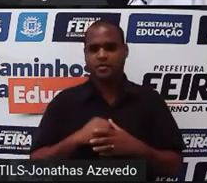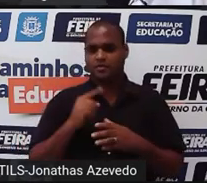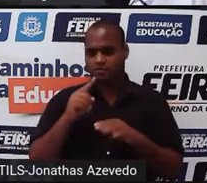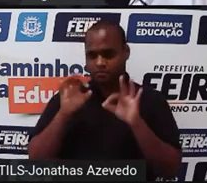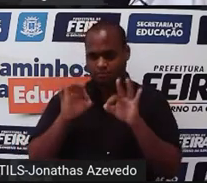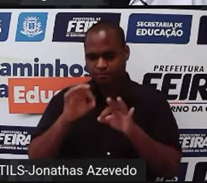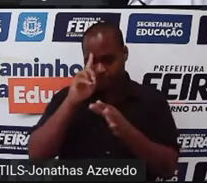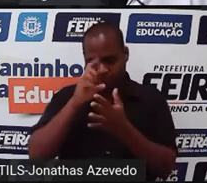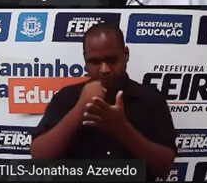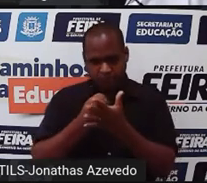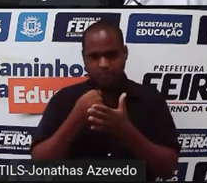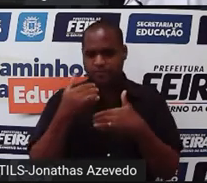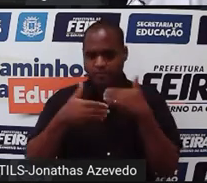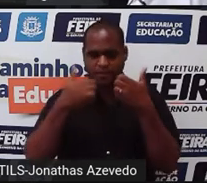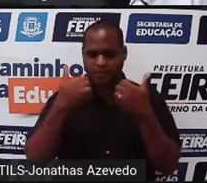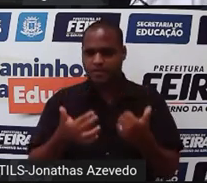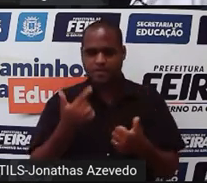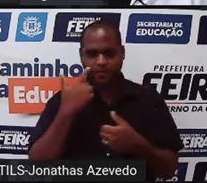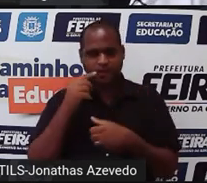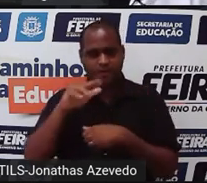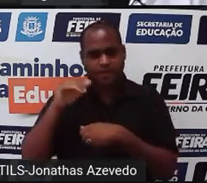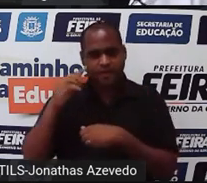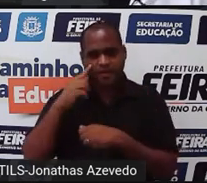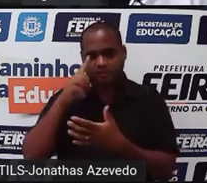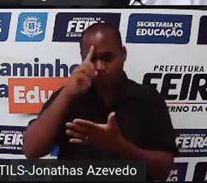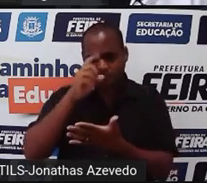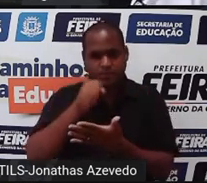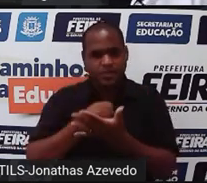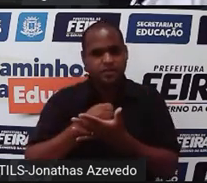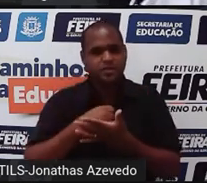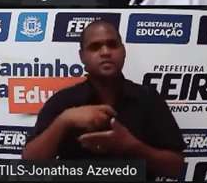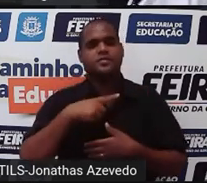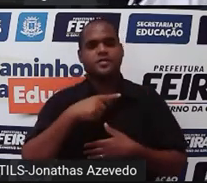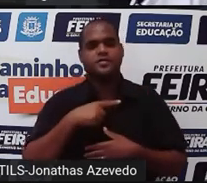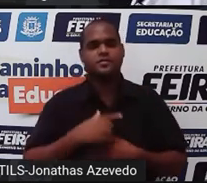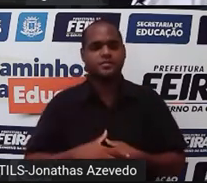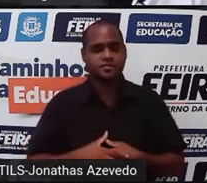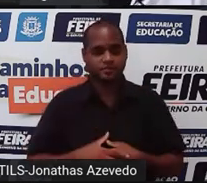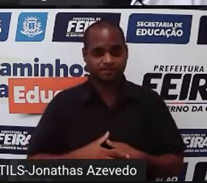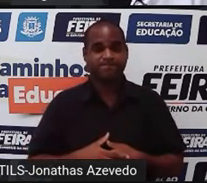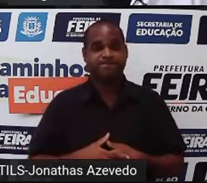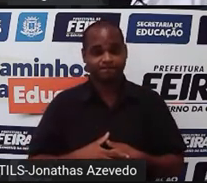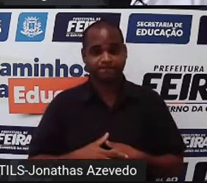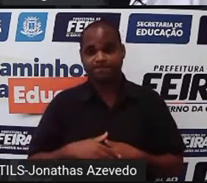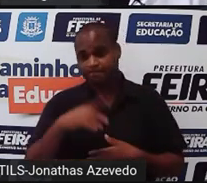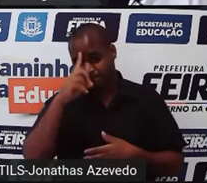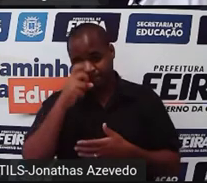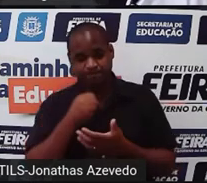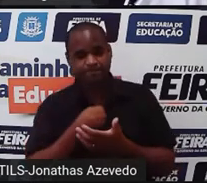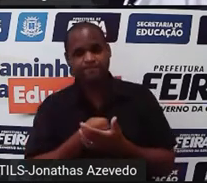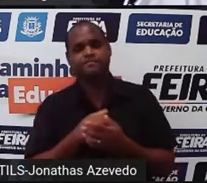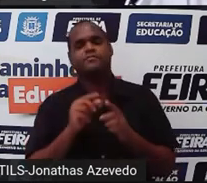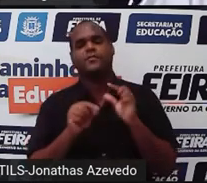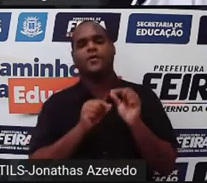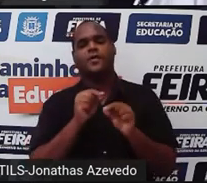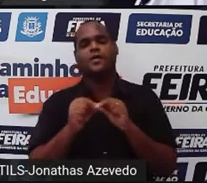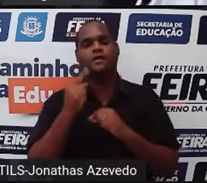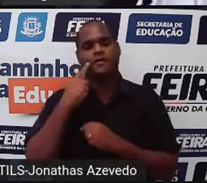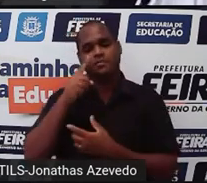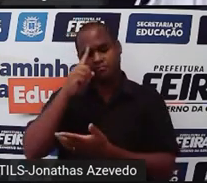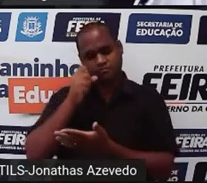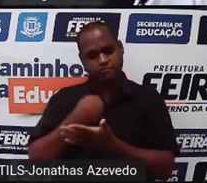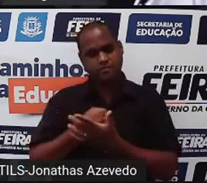prática esse plano. É a chamada fase de execução. E na fase de execução você coloca em